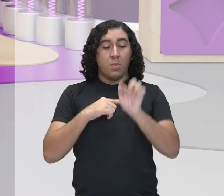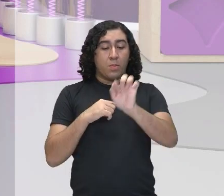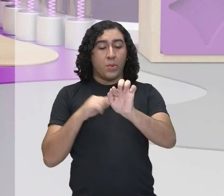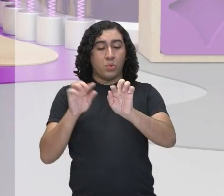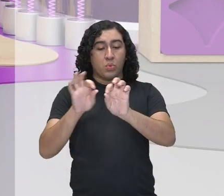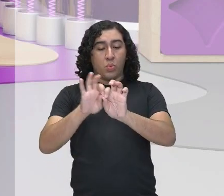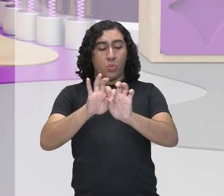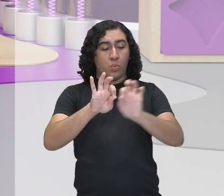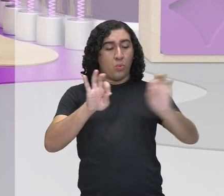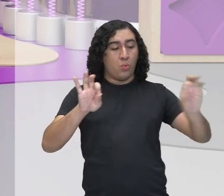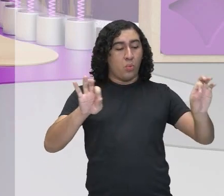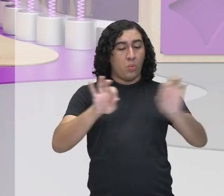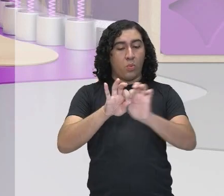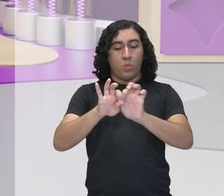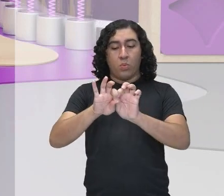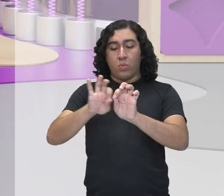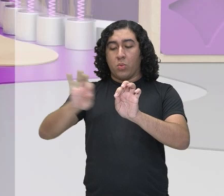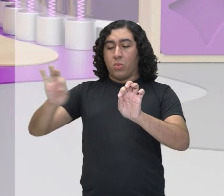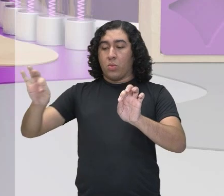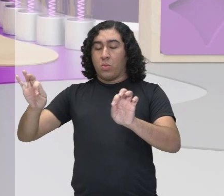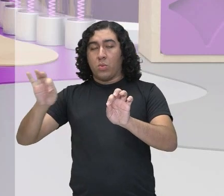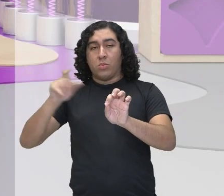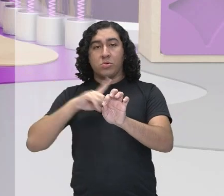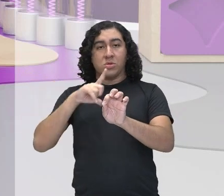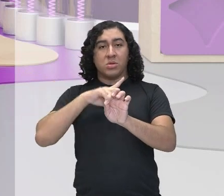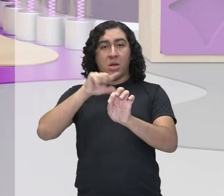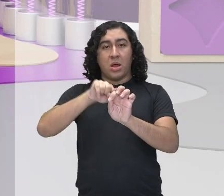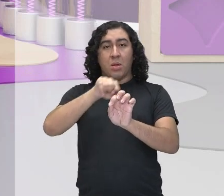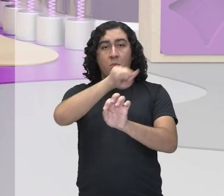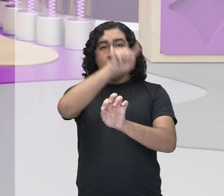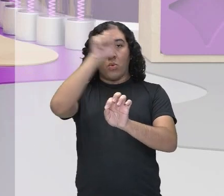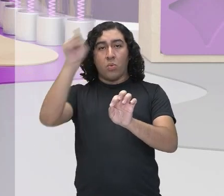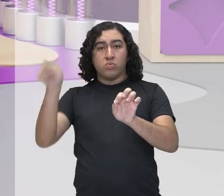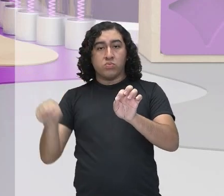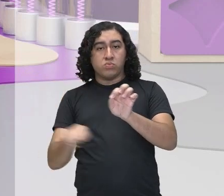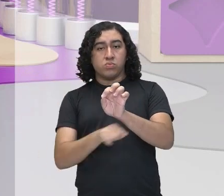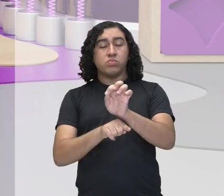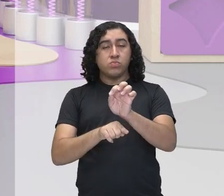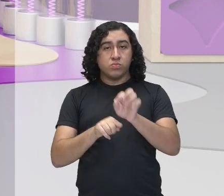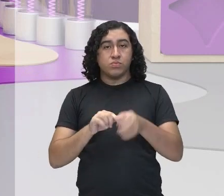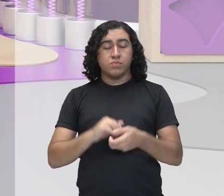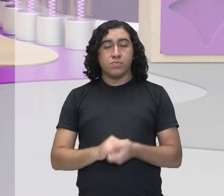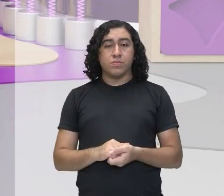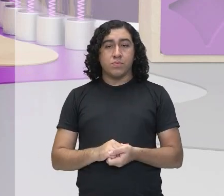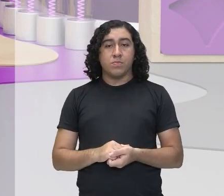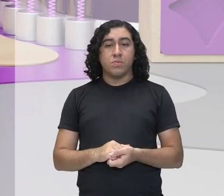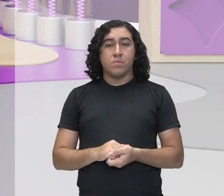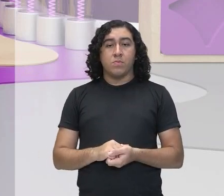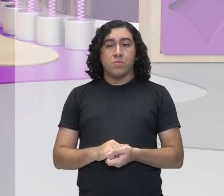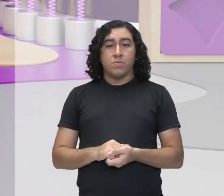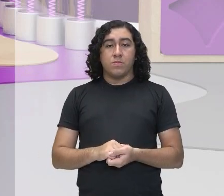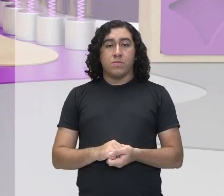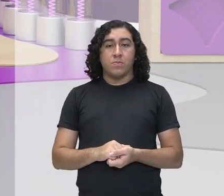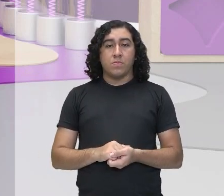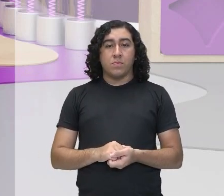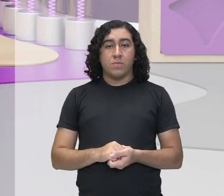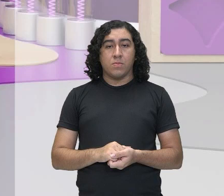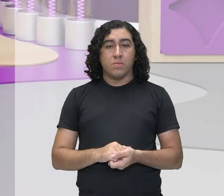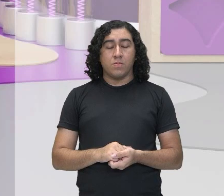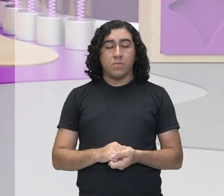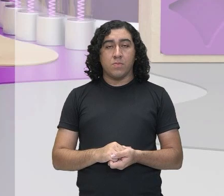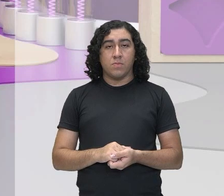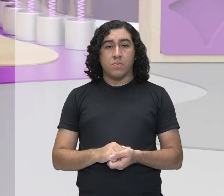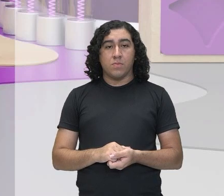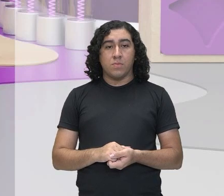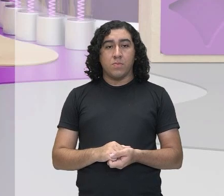tá? Lá do círculo, né? Na circunferência, de um ponto que pertence ali à circunferência, sua borda, e vai até a